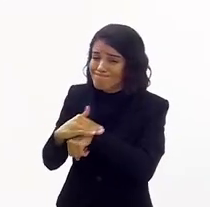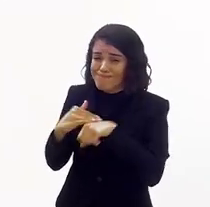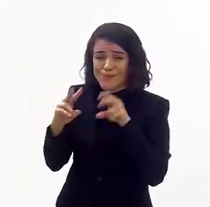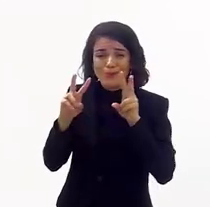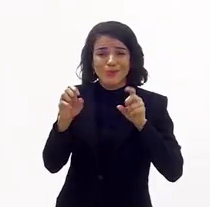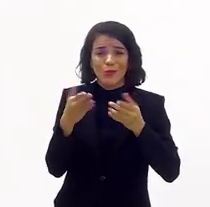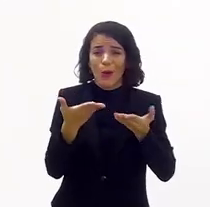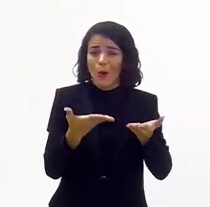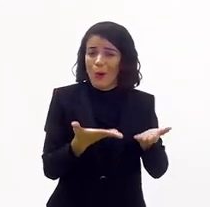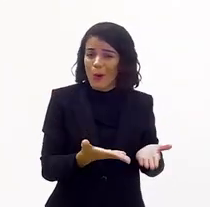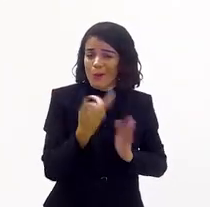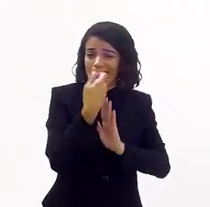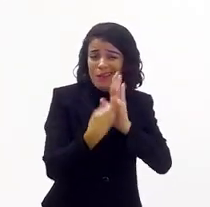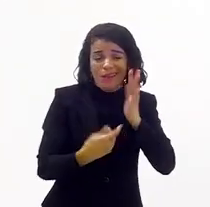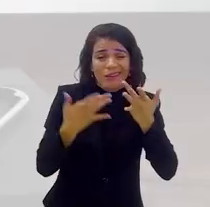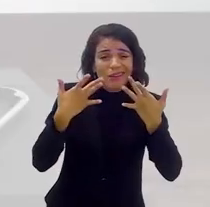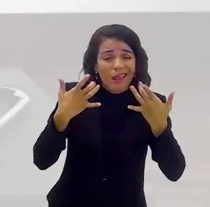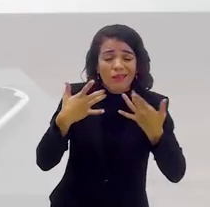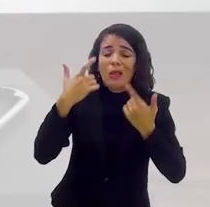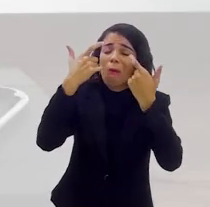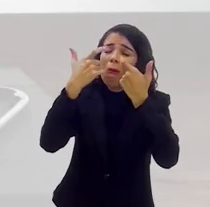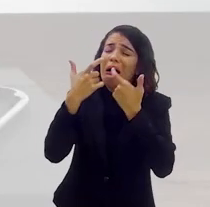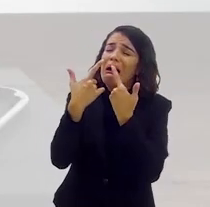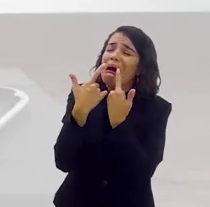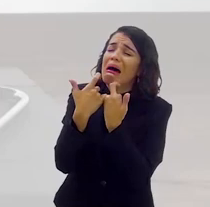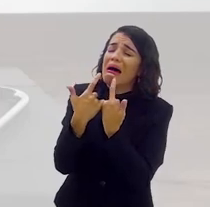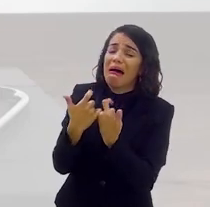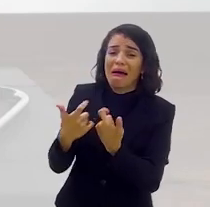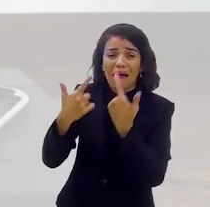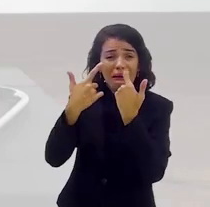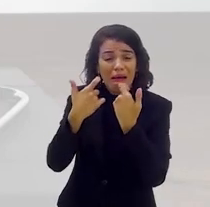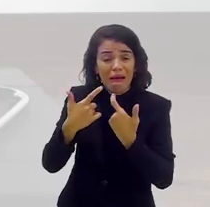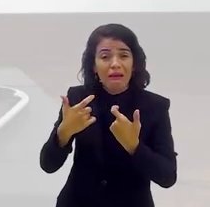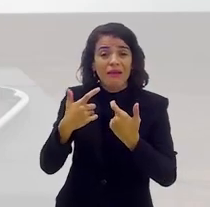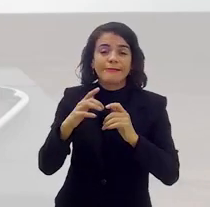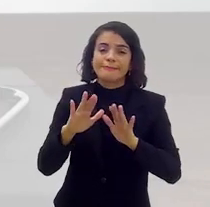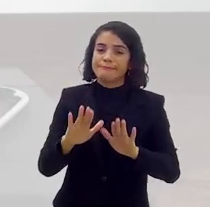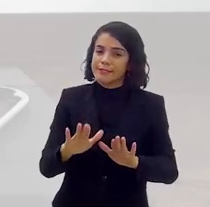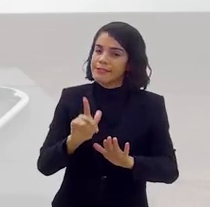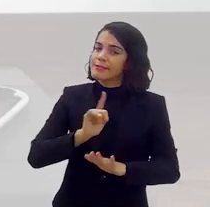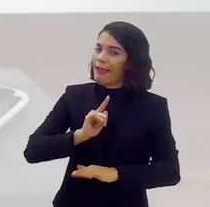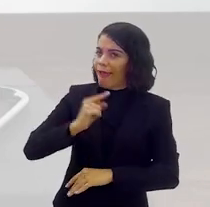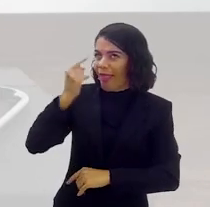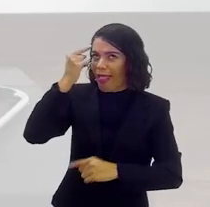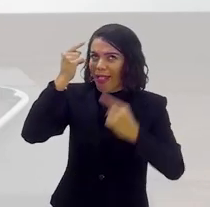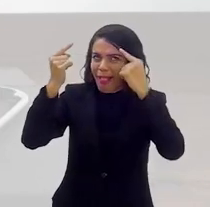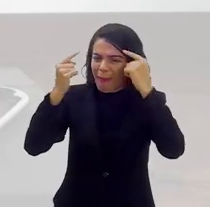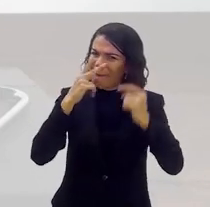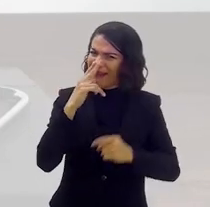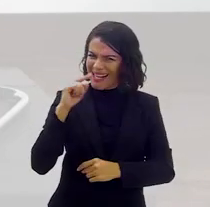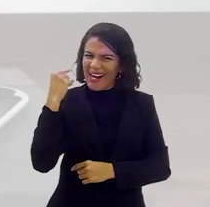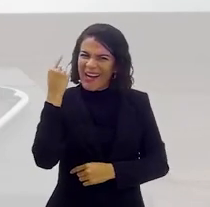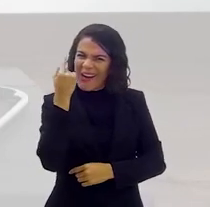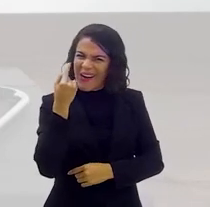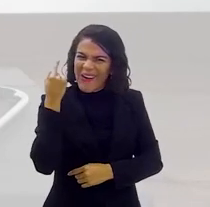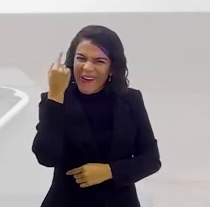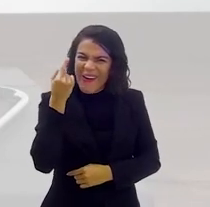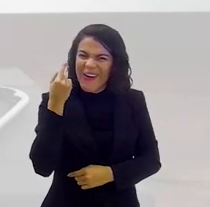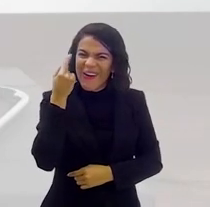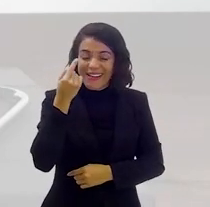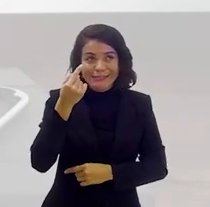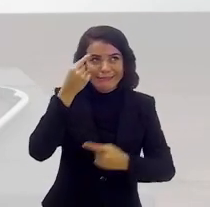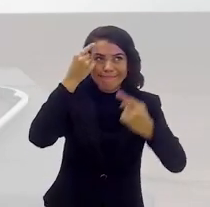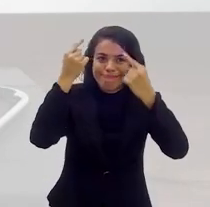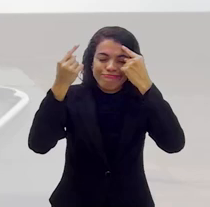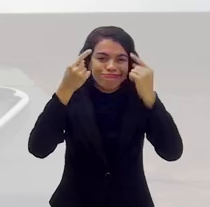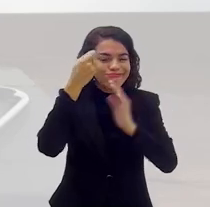isso e eu chorei muito mas a gente tem essas ideias loucas assim de